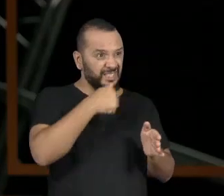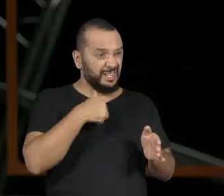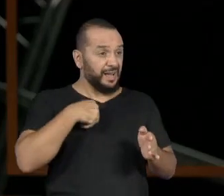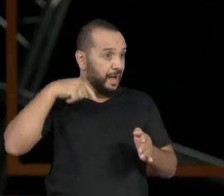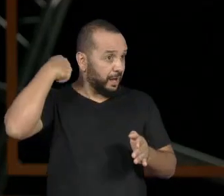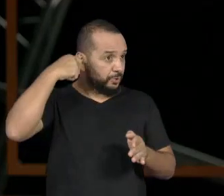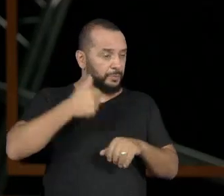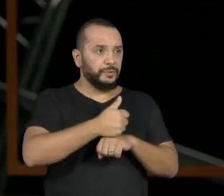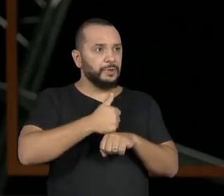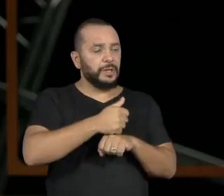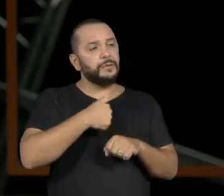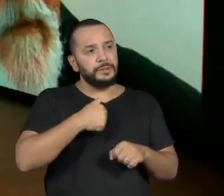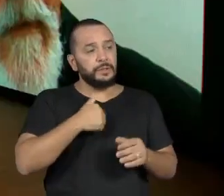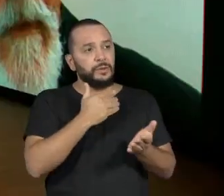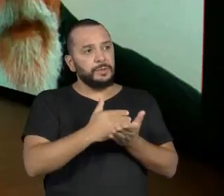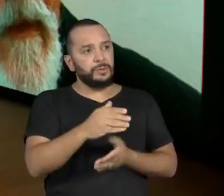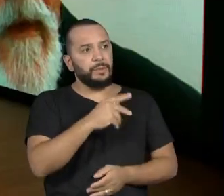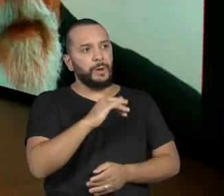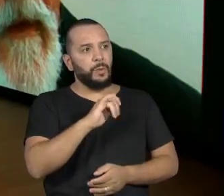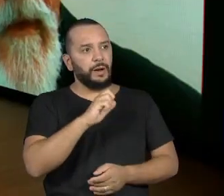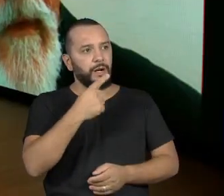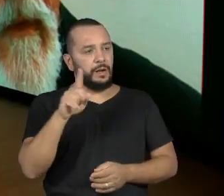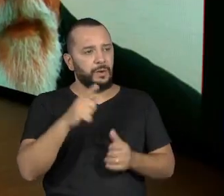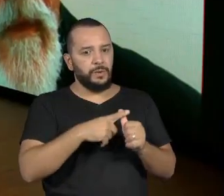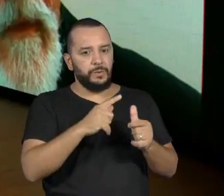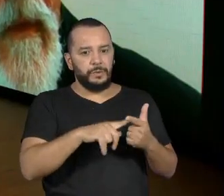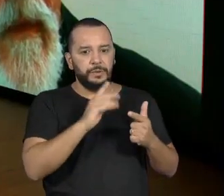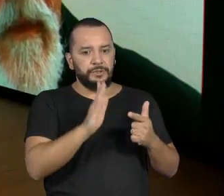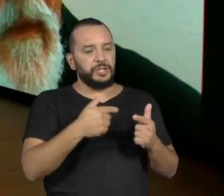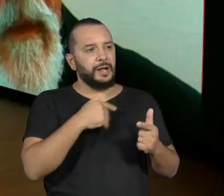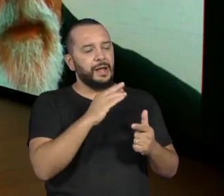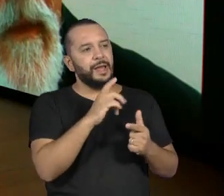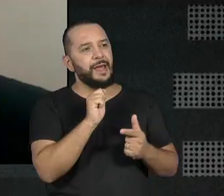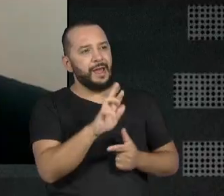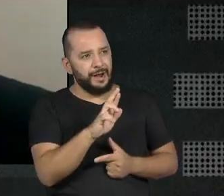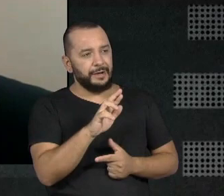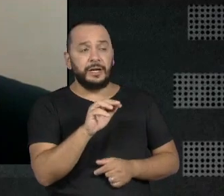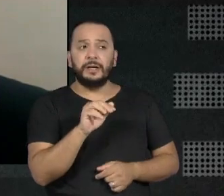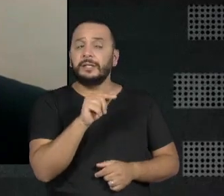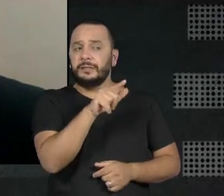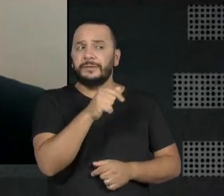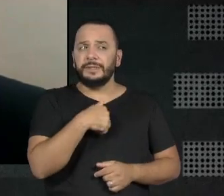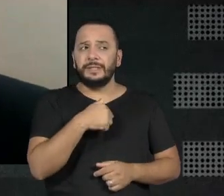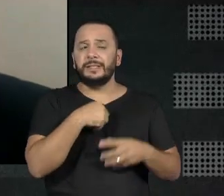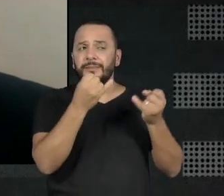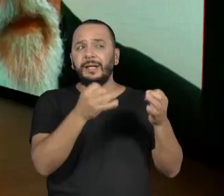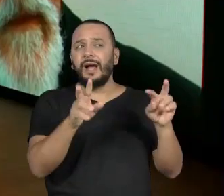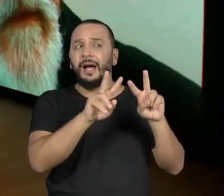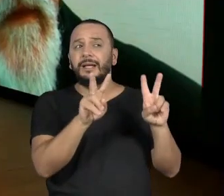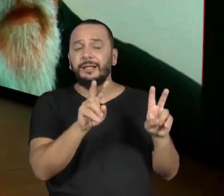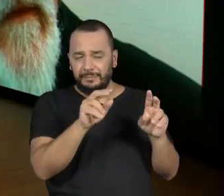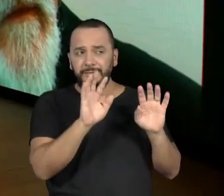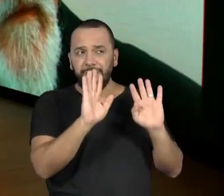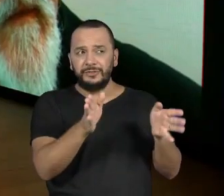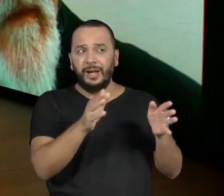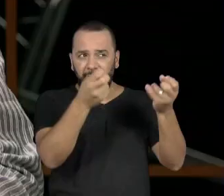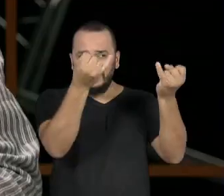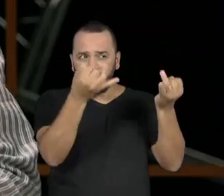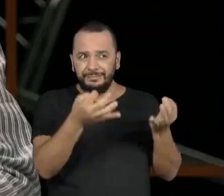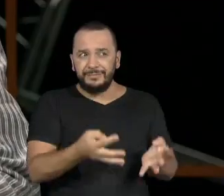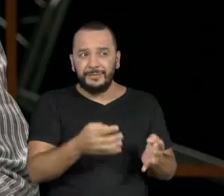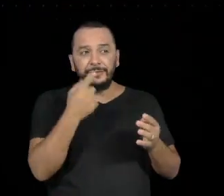Começa fazendo balcão, começa fazendo hair. Antes de você tocar nesse assunto, eu queria te mostrar uma matéria que nós fizemos para você.